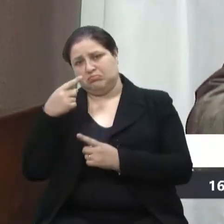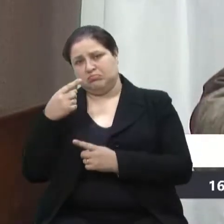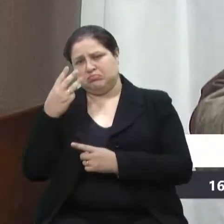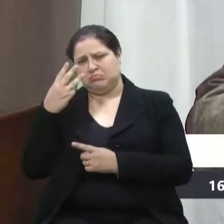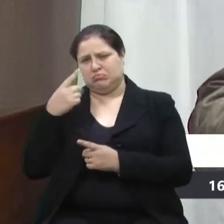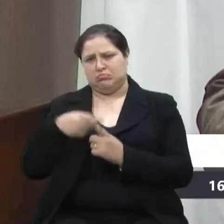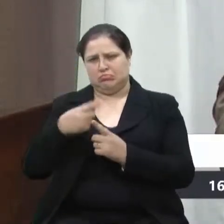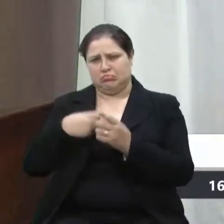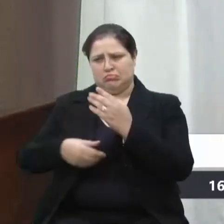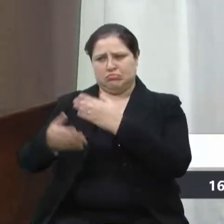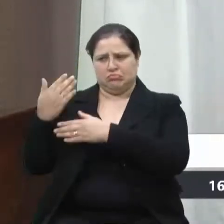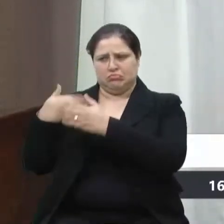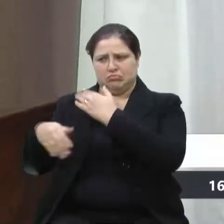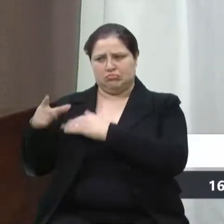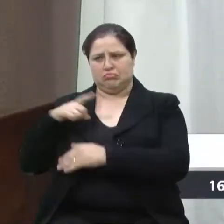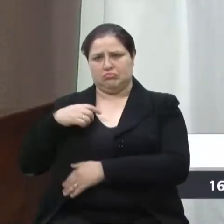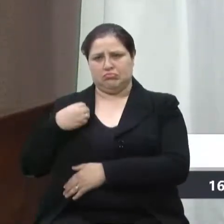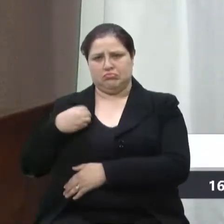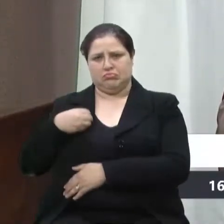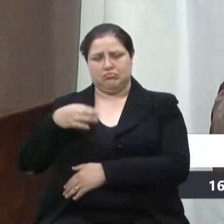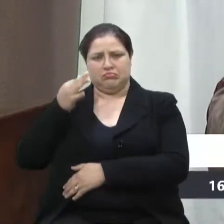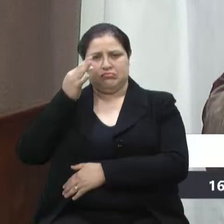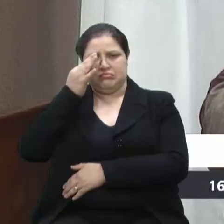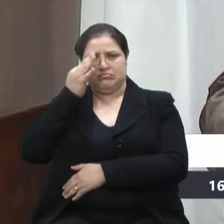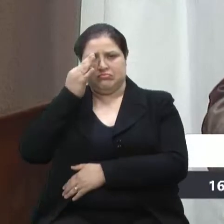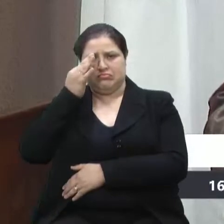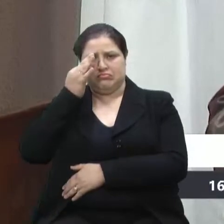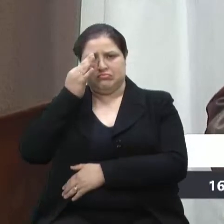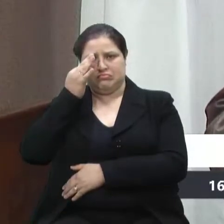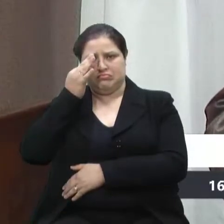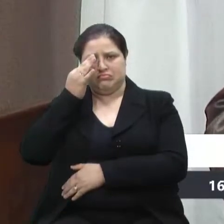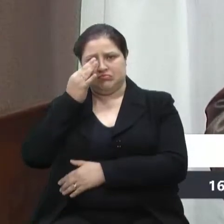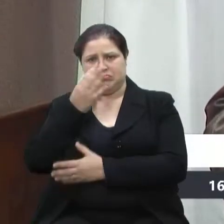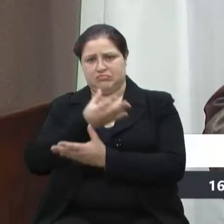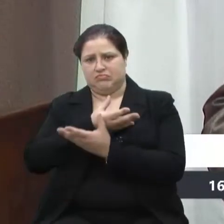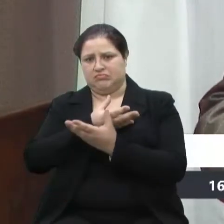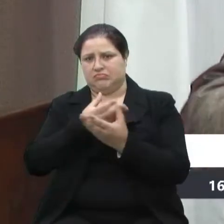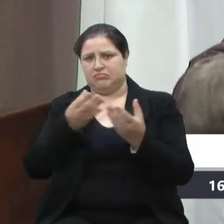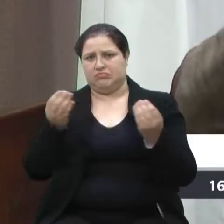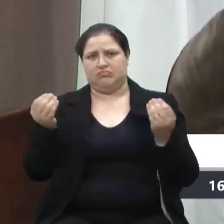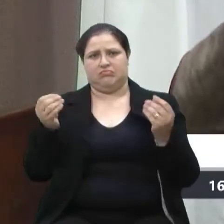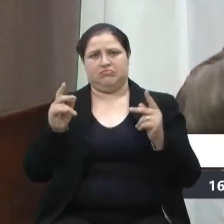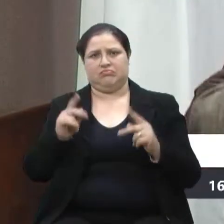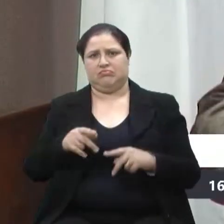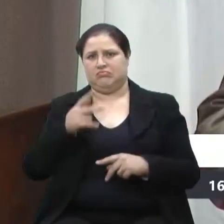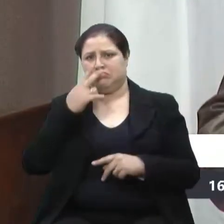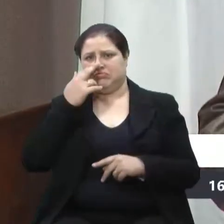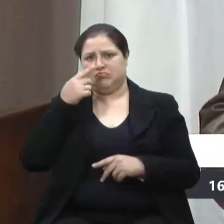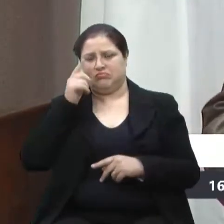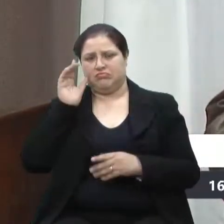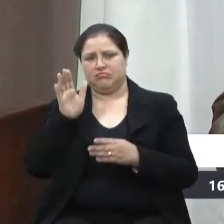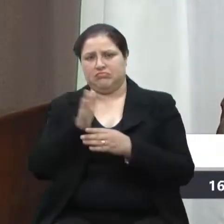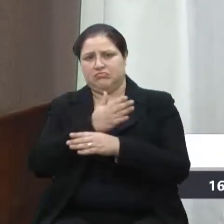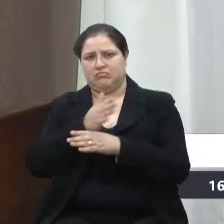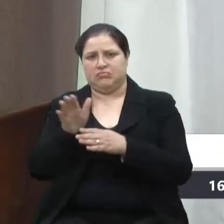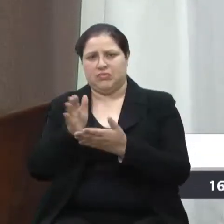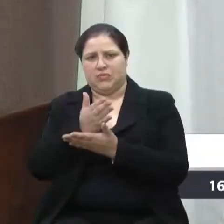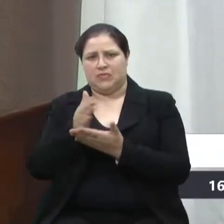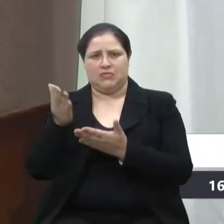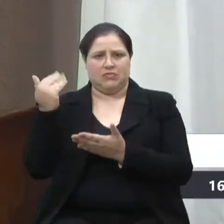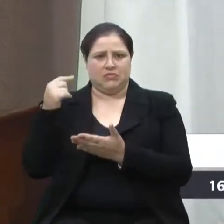teve a presença de tanta gente como ontem. Talvez lá, quando foram sorteados